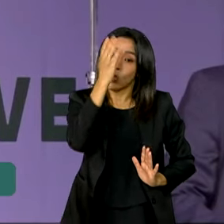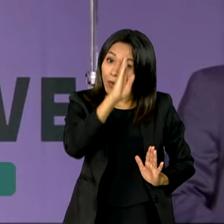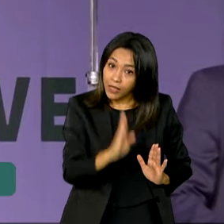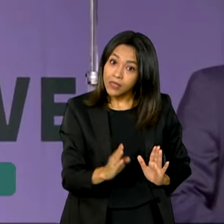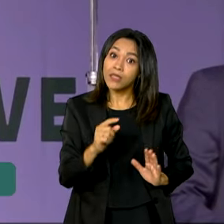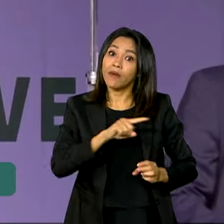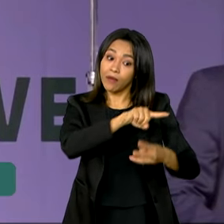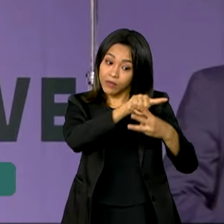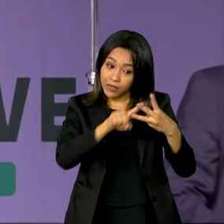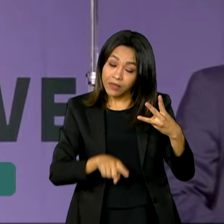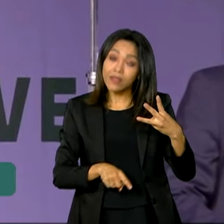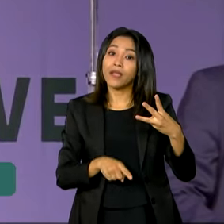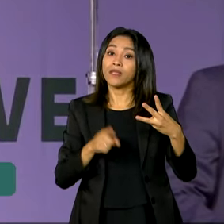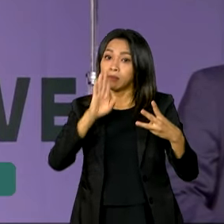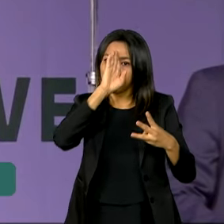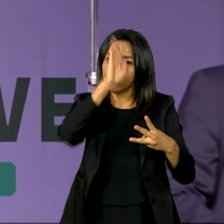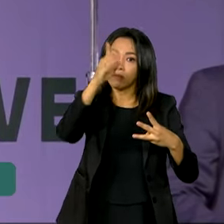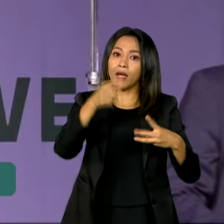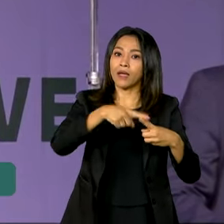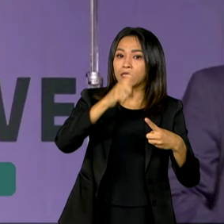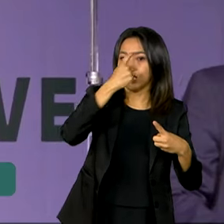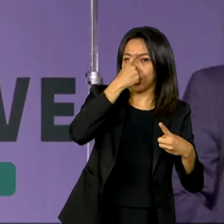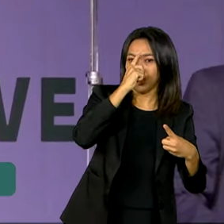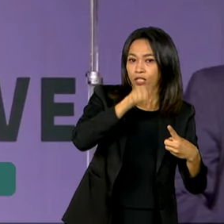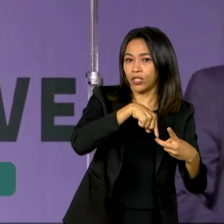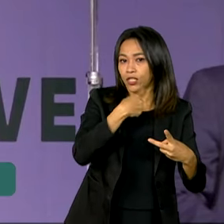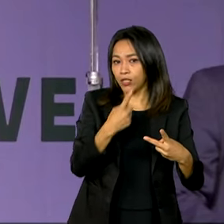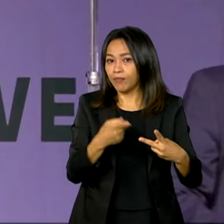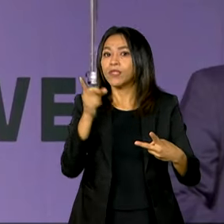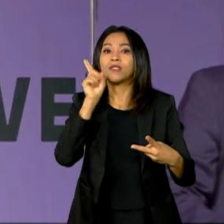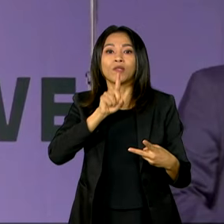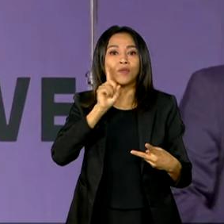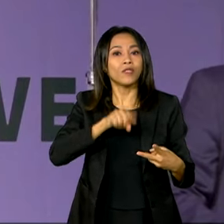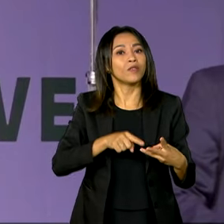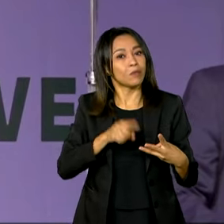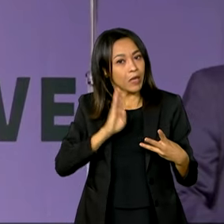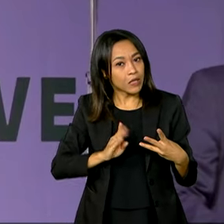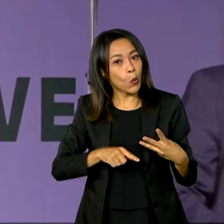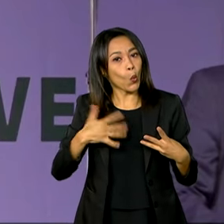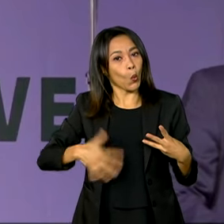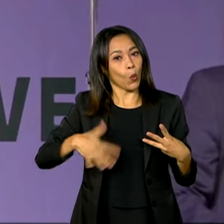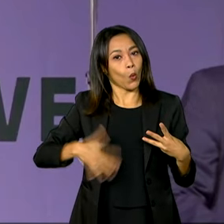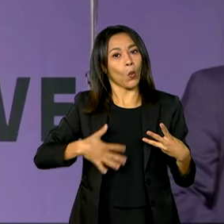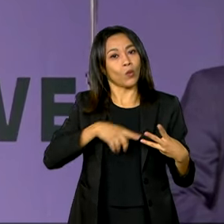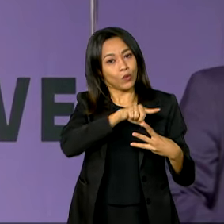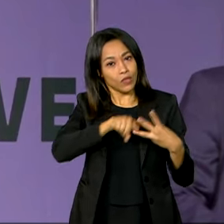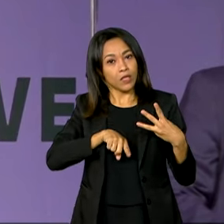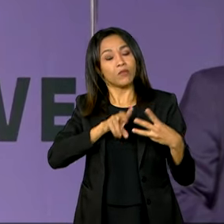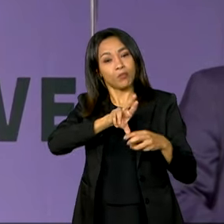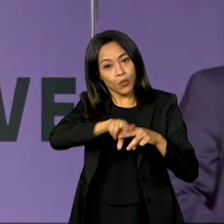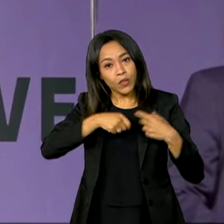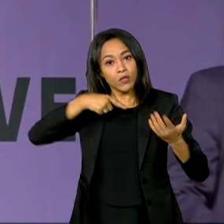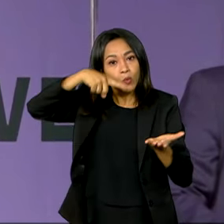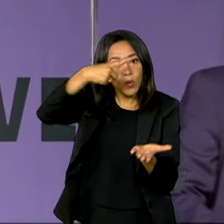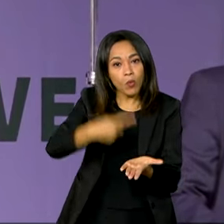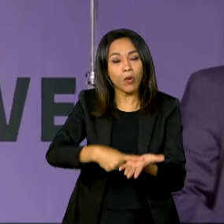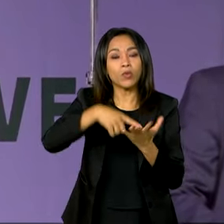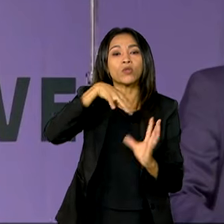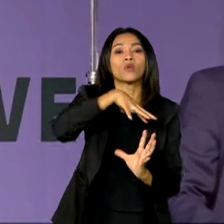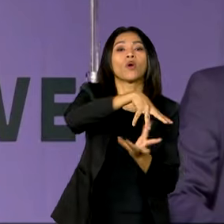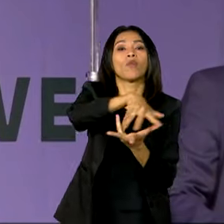protagonistas, ao lado da Índia e dos Estados Unidos. Por isso foi criada a aliança global